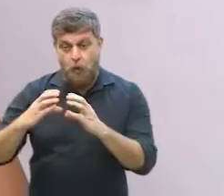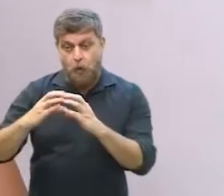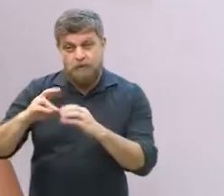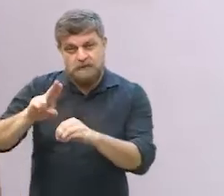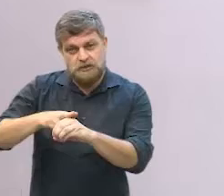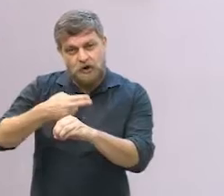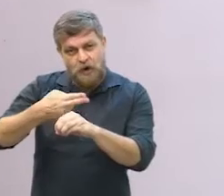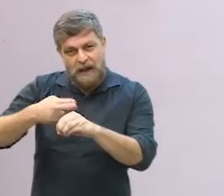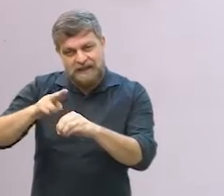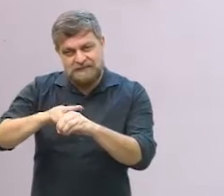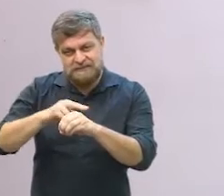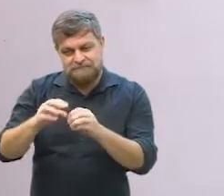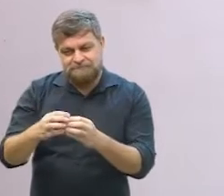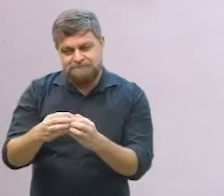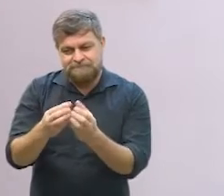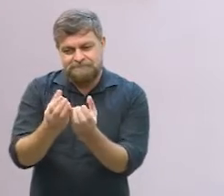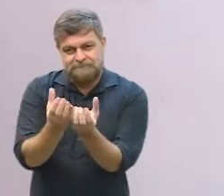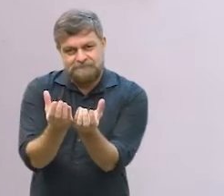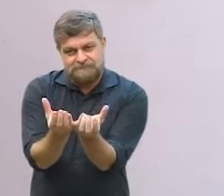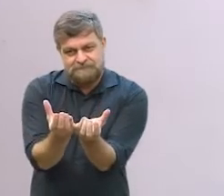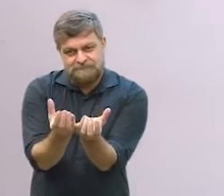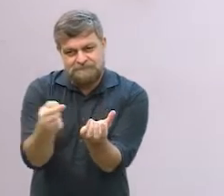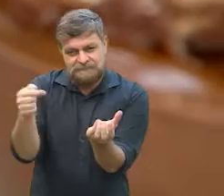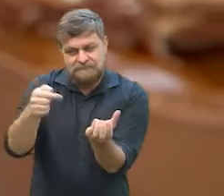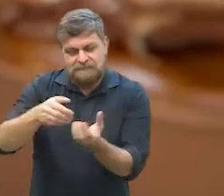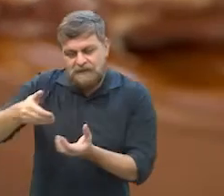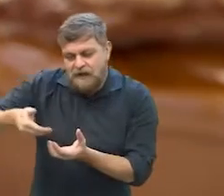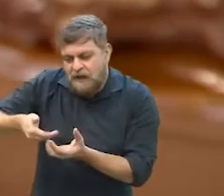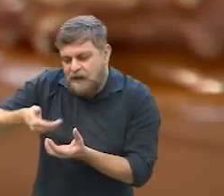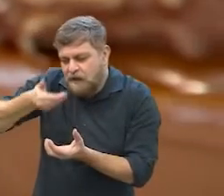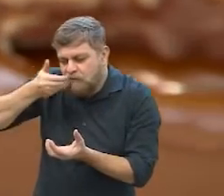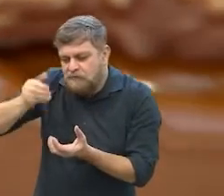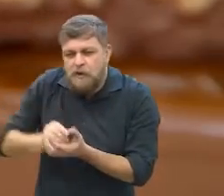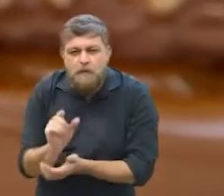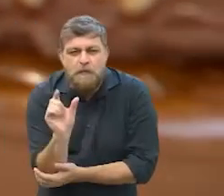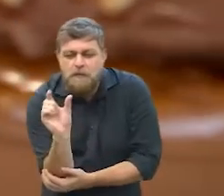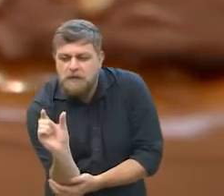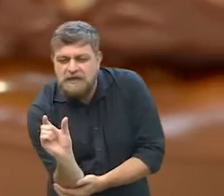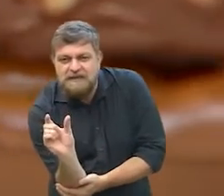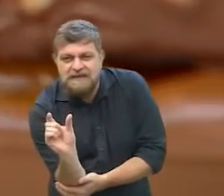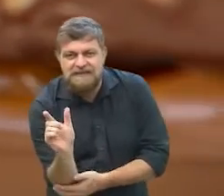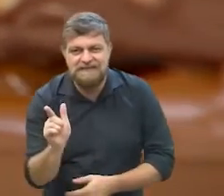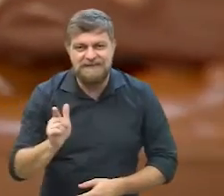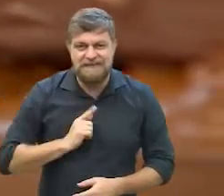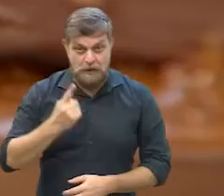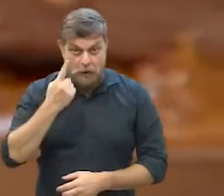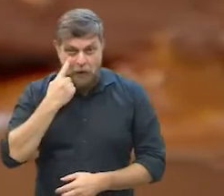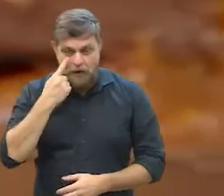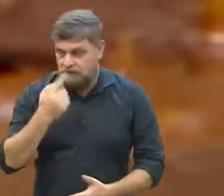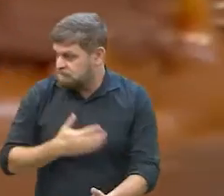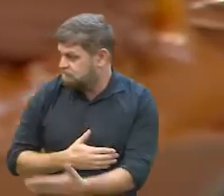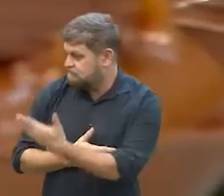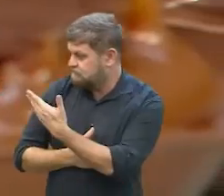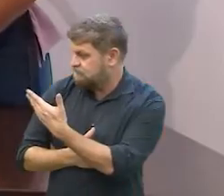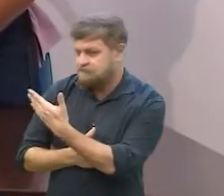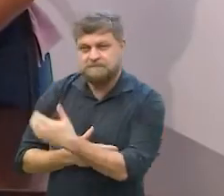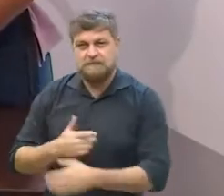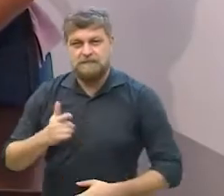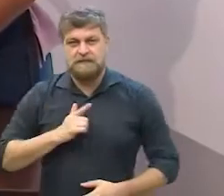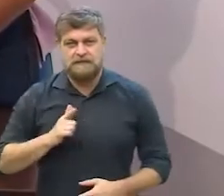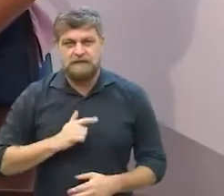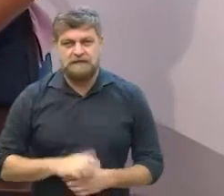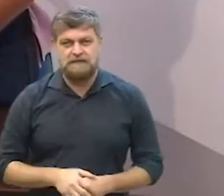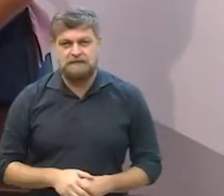ovinho de chocolate de colher só que em miniatura e aqui ó a Adriana